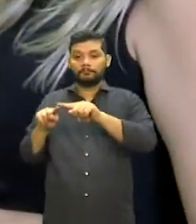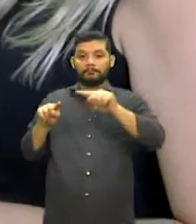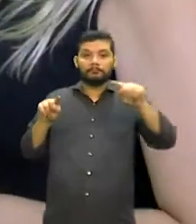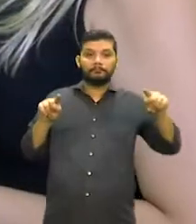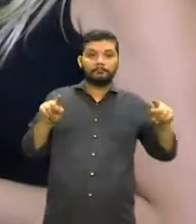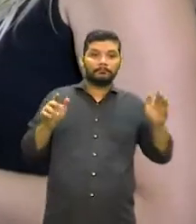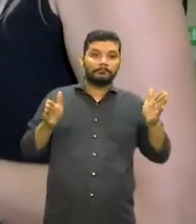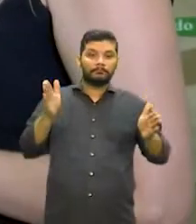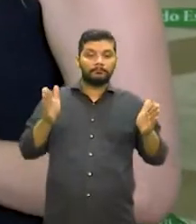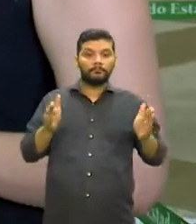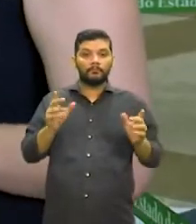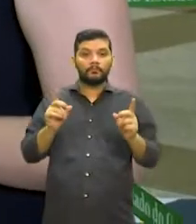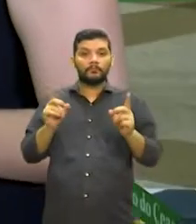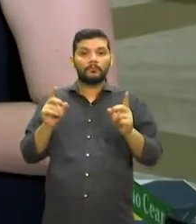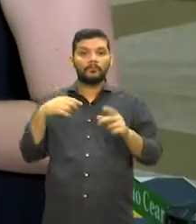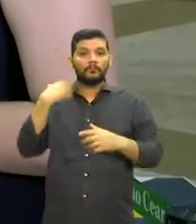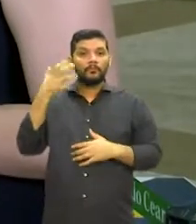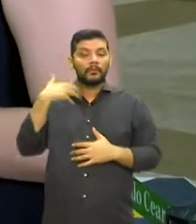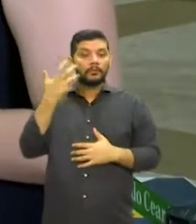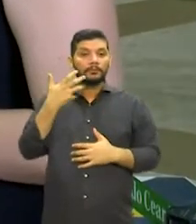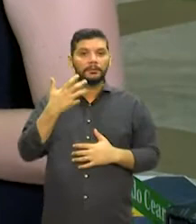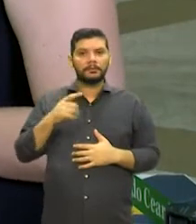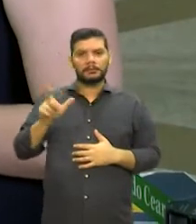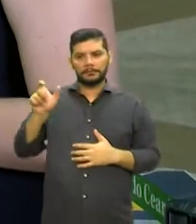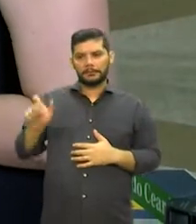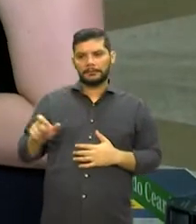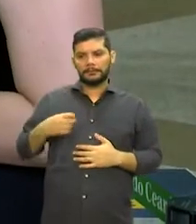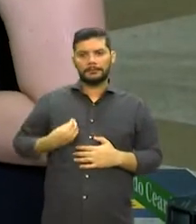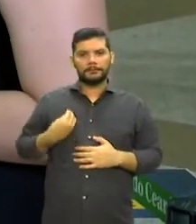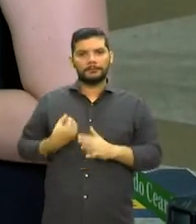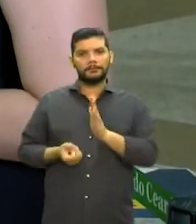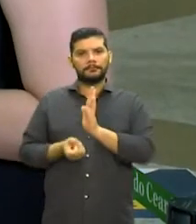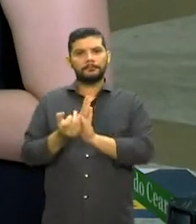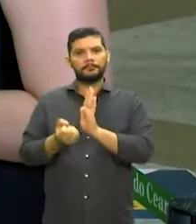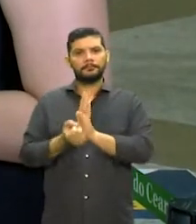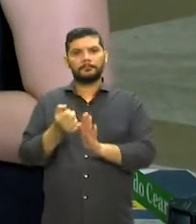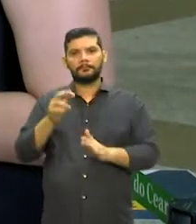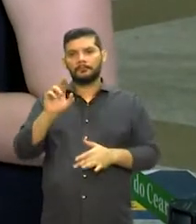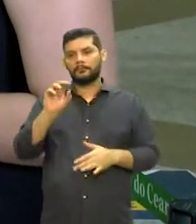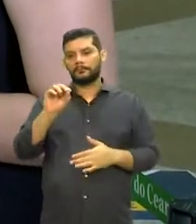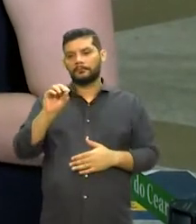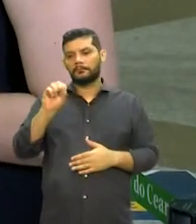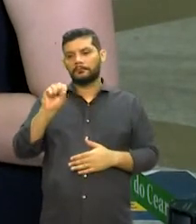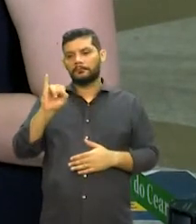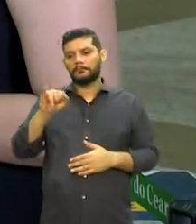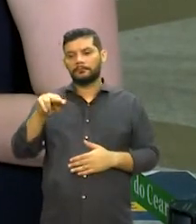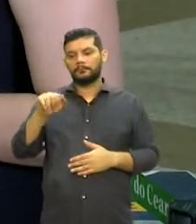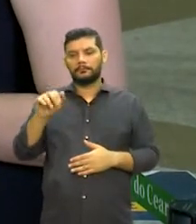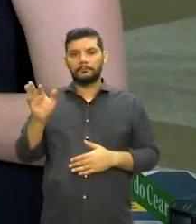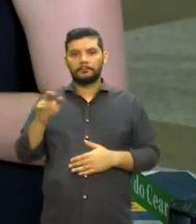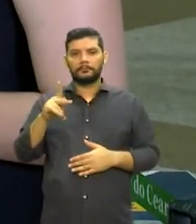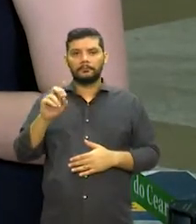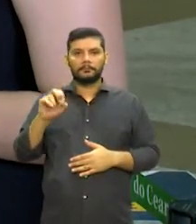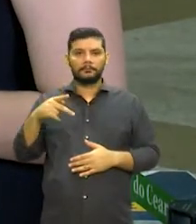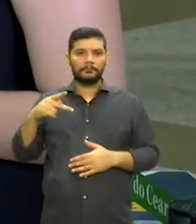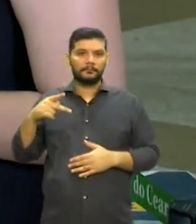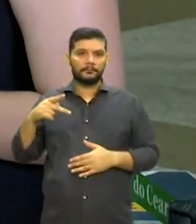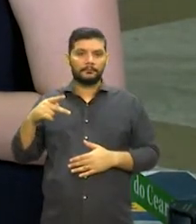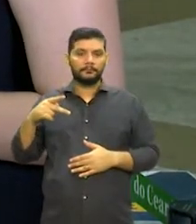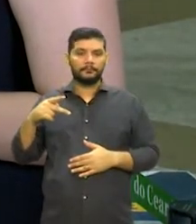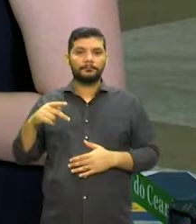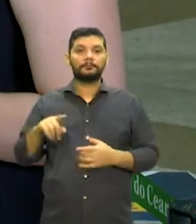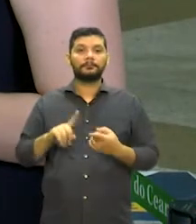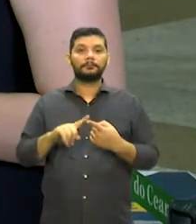Hoje, com a presença de produtores como Rosina Poppe, produtora musical, e Ricardo